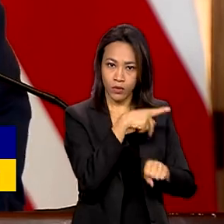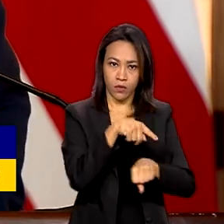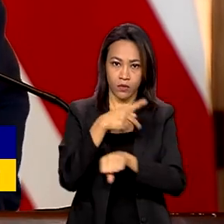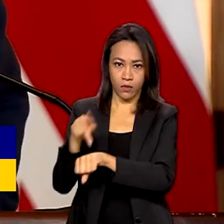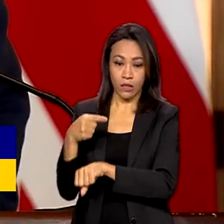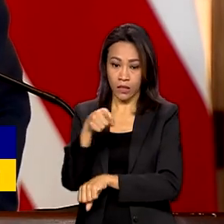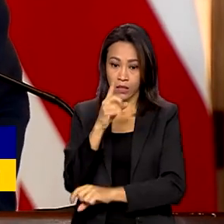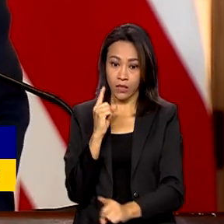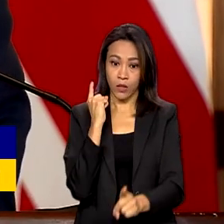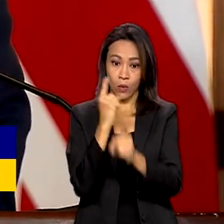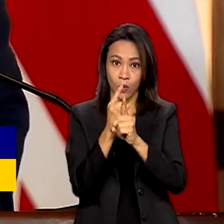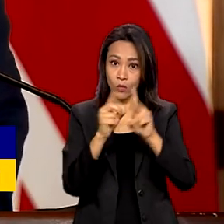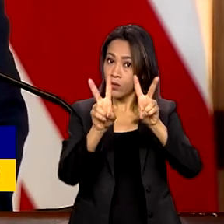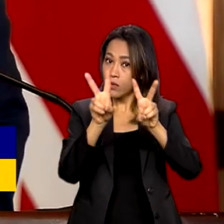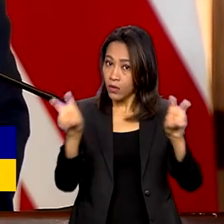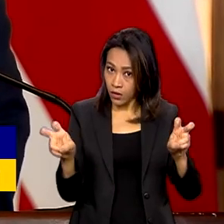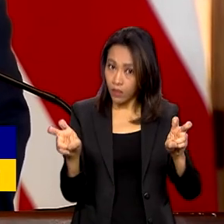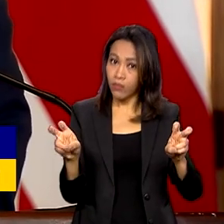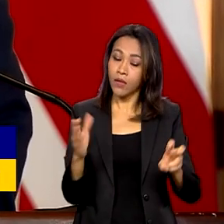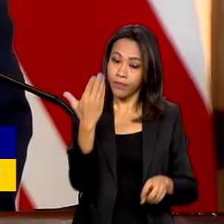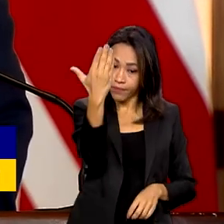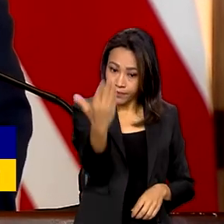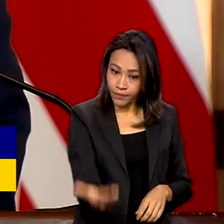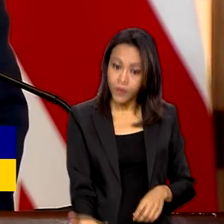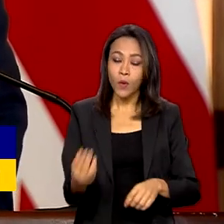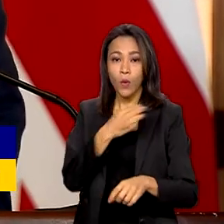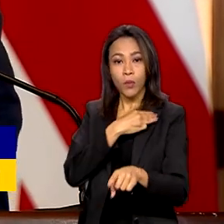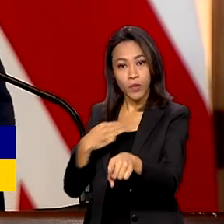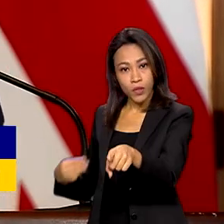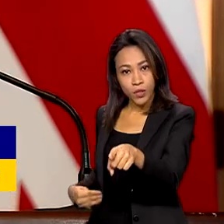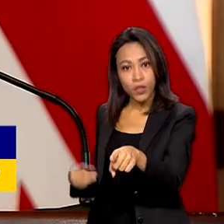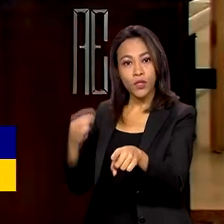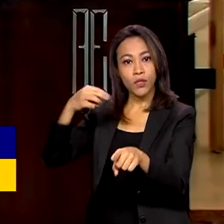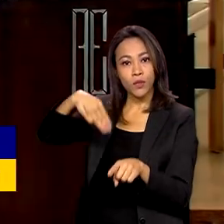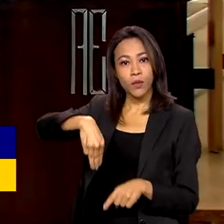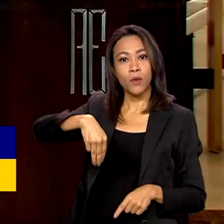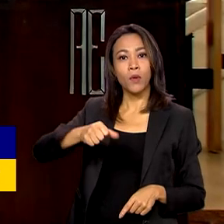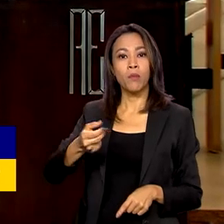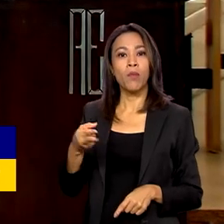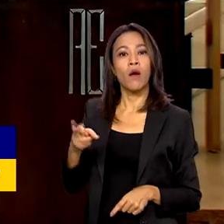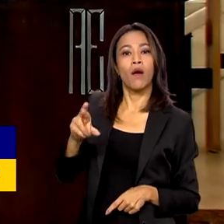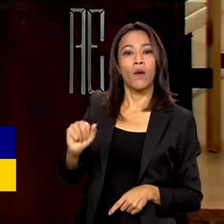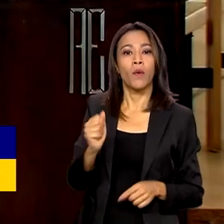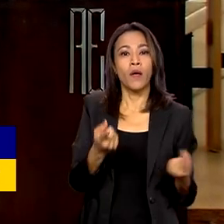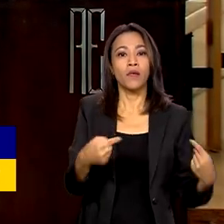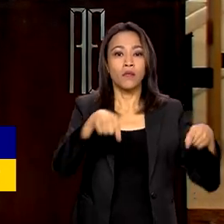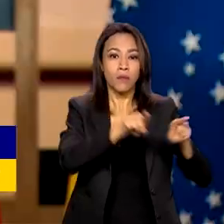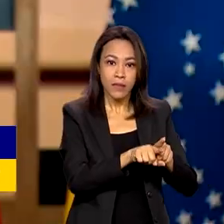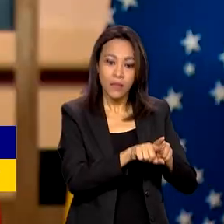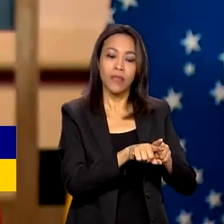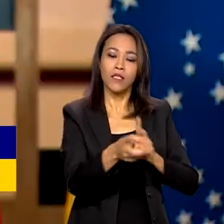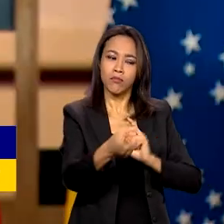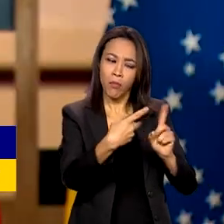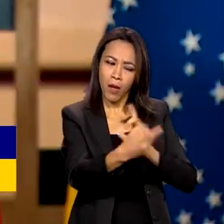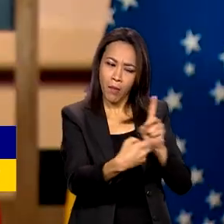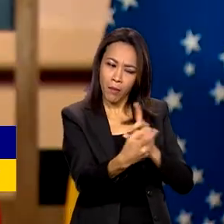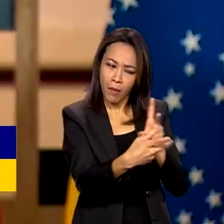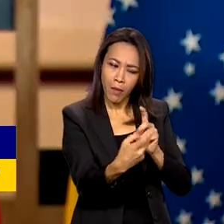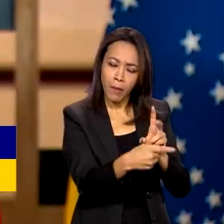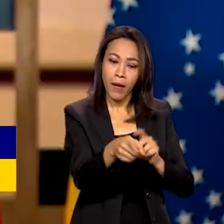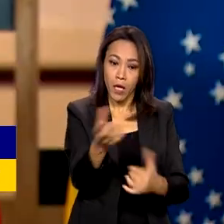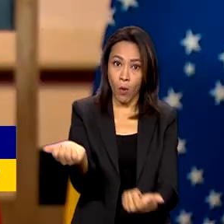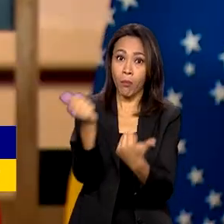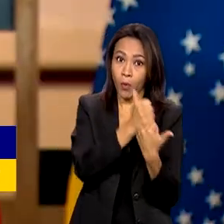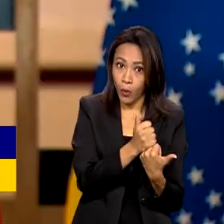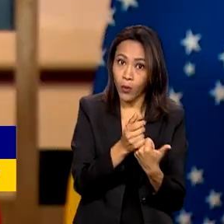pauta do encontro com o ministro das Relações Exteriores, Mauro Vieira, as parcerias comerciais e o apoio do Reino